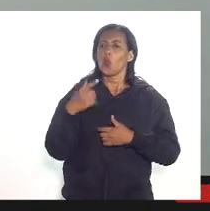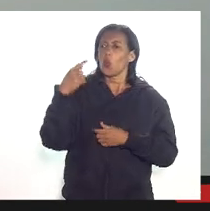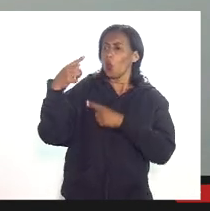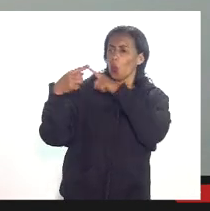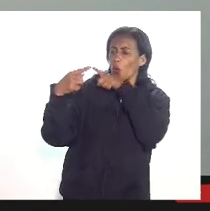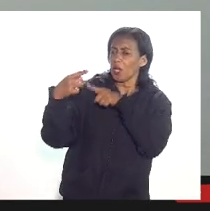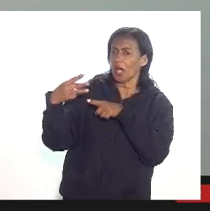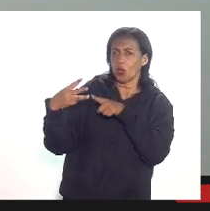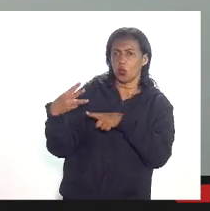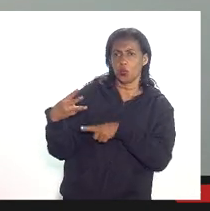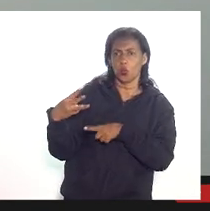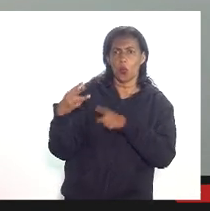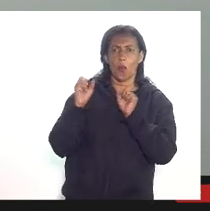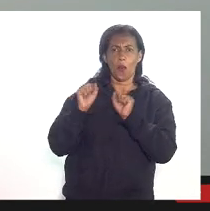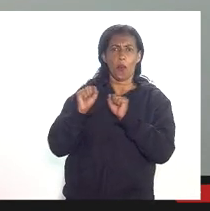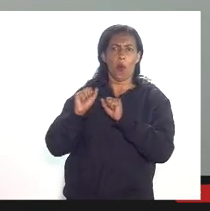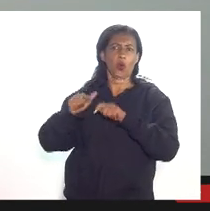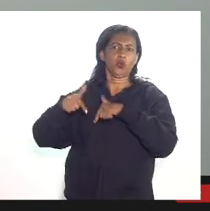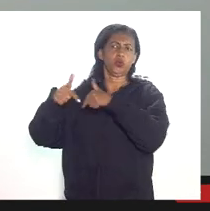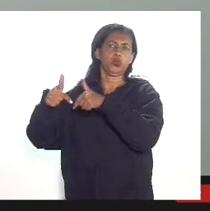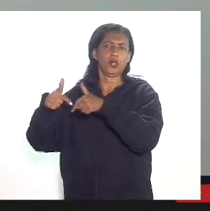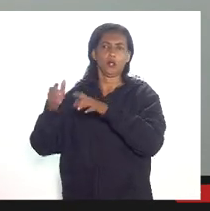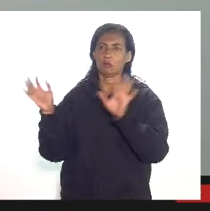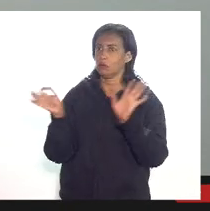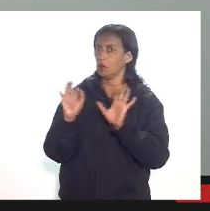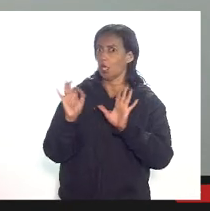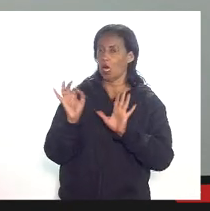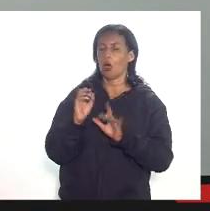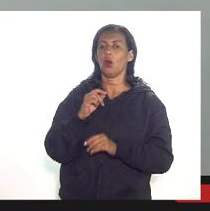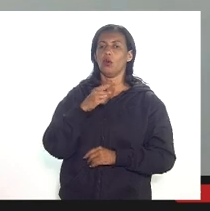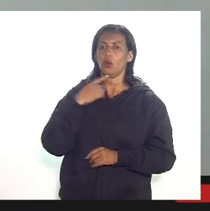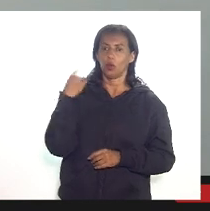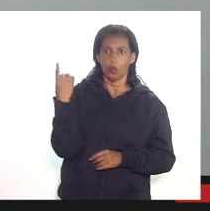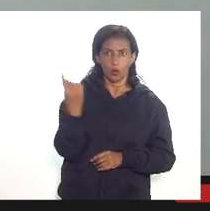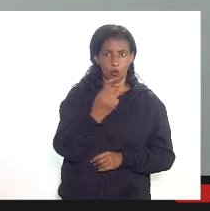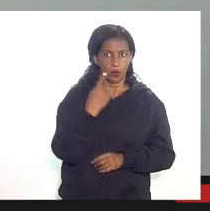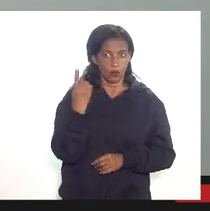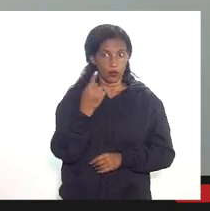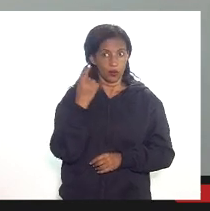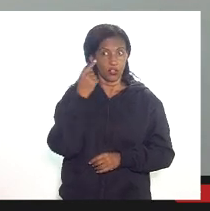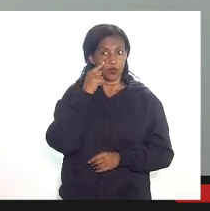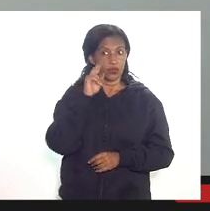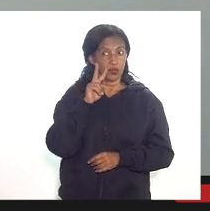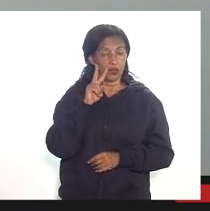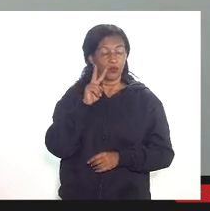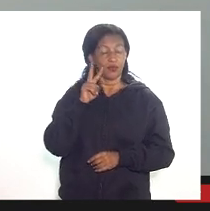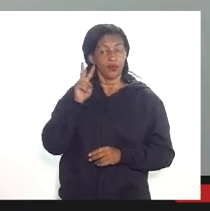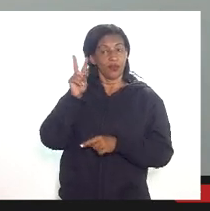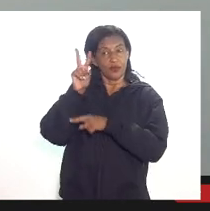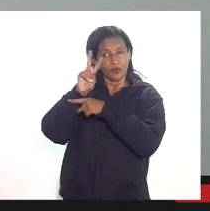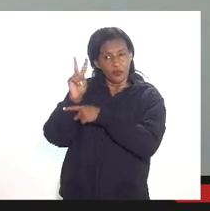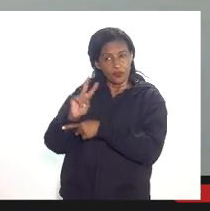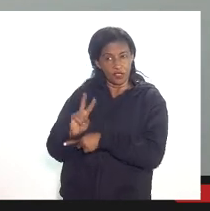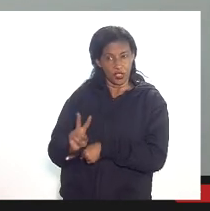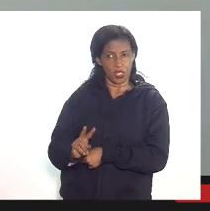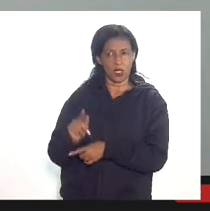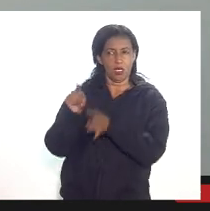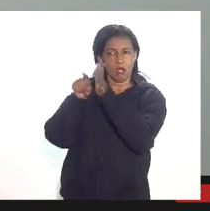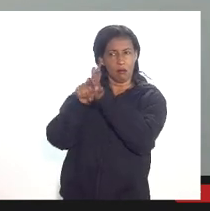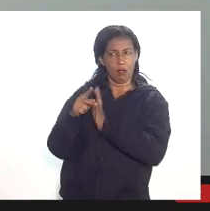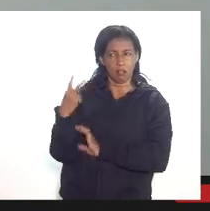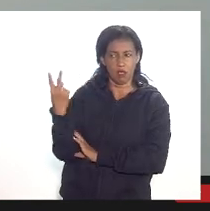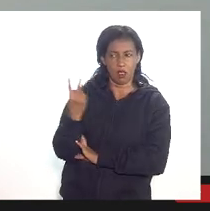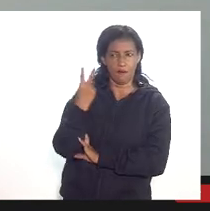metodologias e isso está sendo algo de fiscalização dos deputados e eu digo para os senhores que existe sim uma grande possibilidade de haver valores